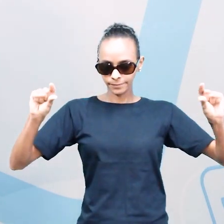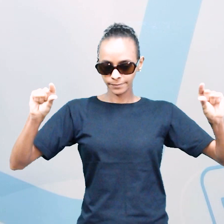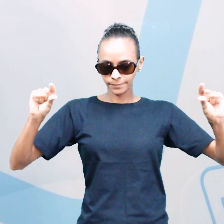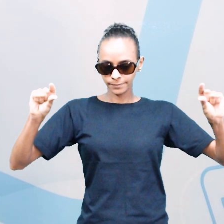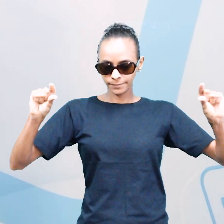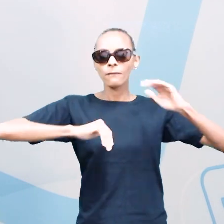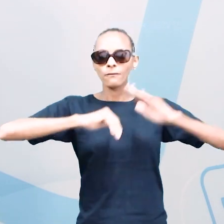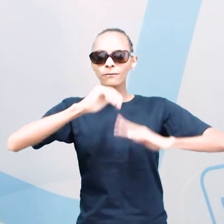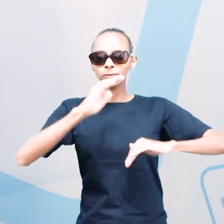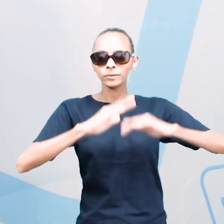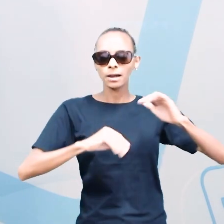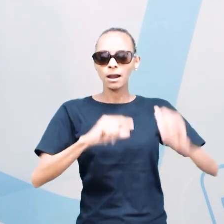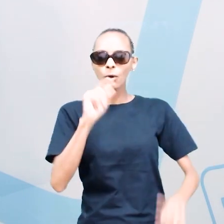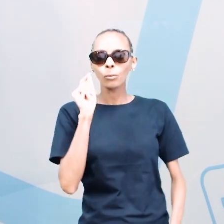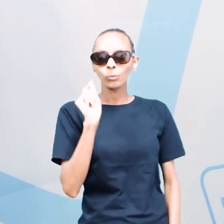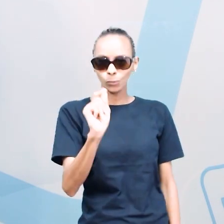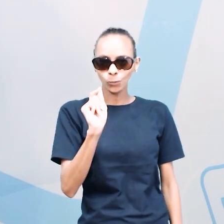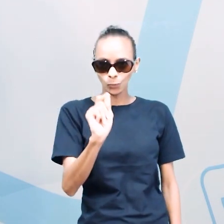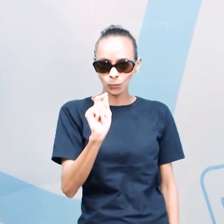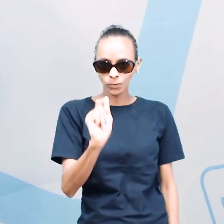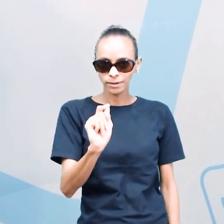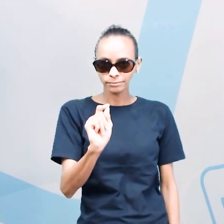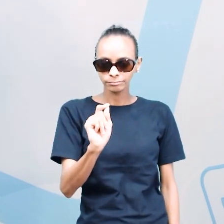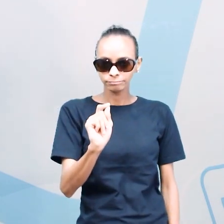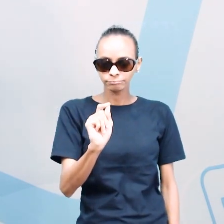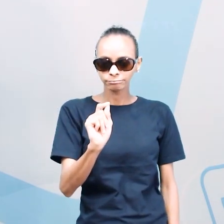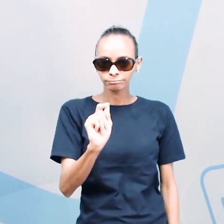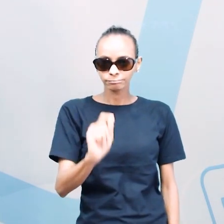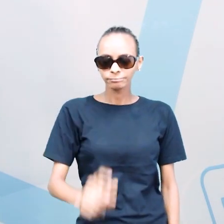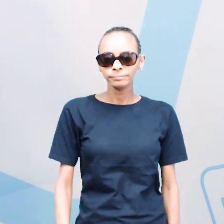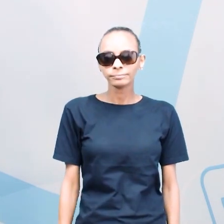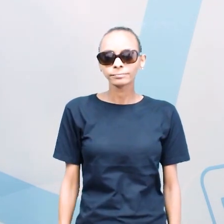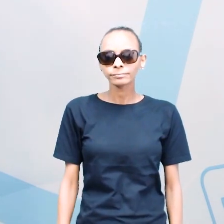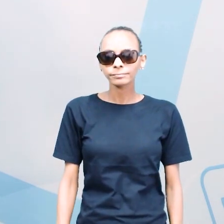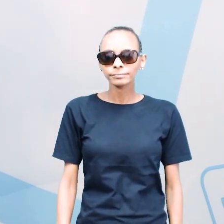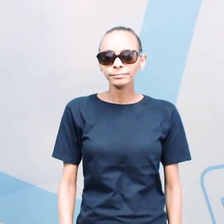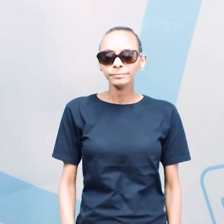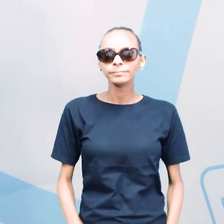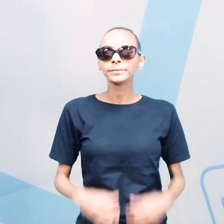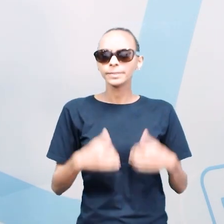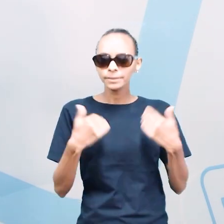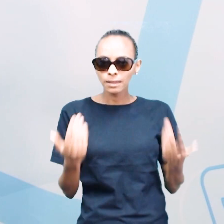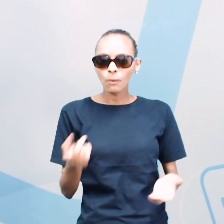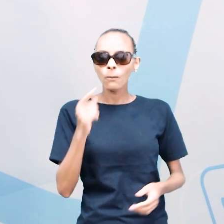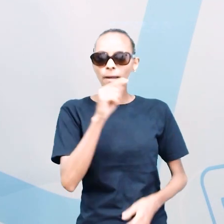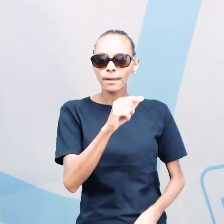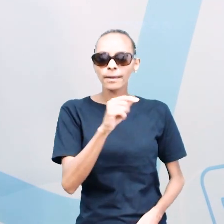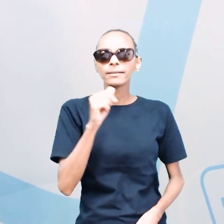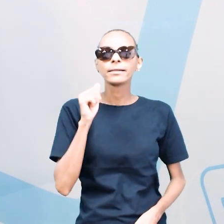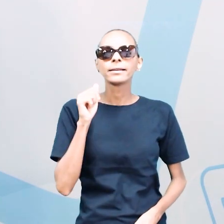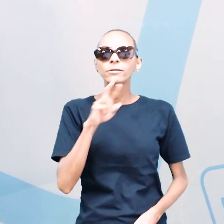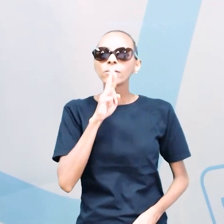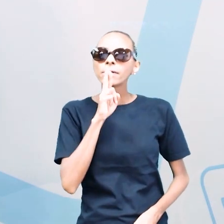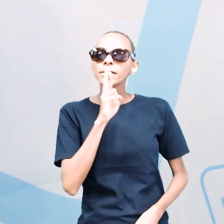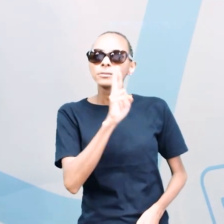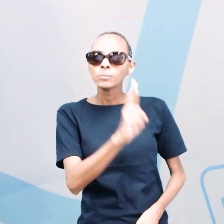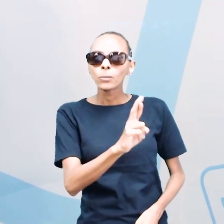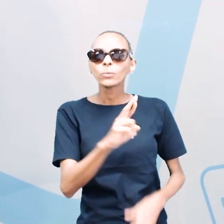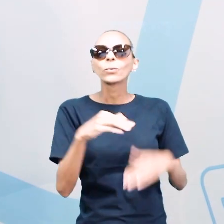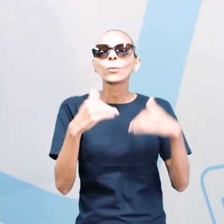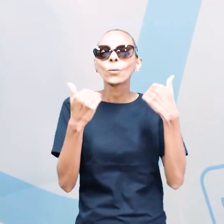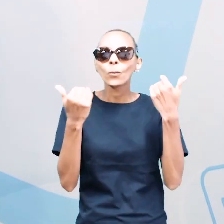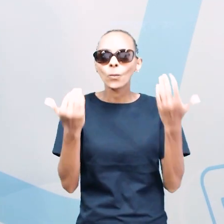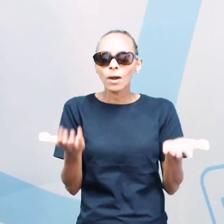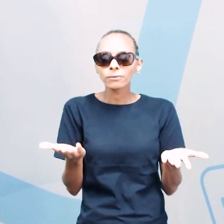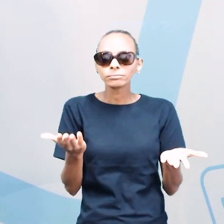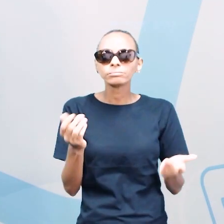do, na verdade eu quero saber qual é a profissão dela, o que ela faz da vida. Se a sua resposta foi,